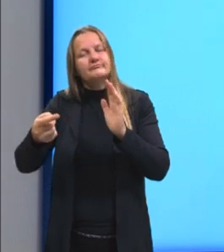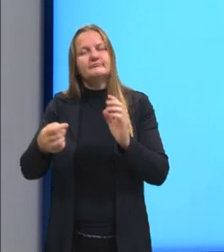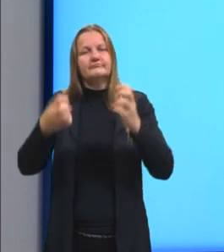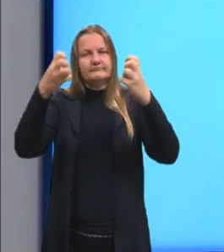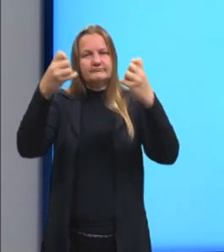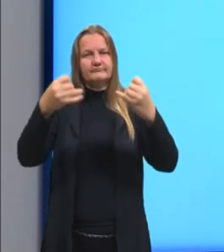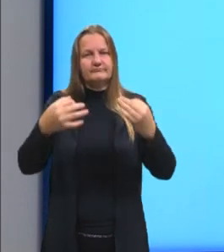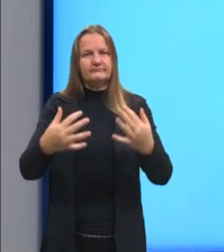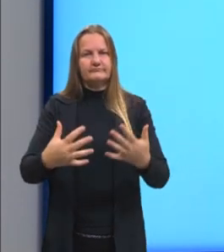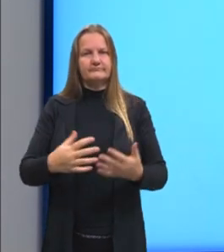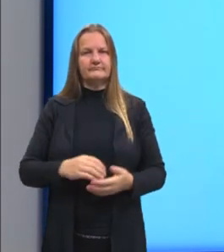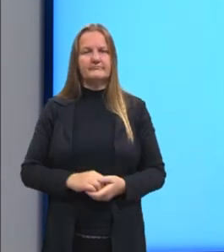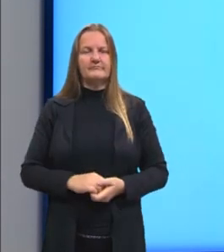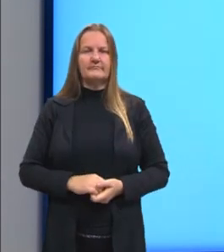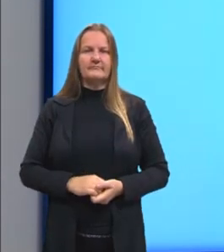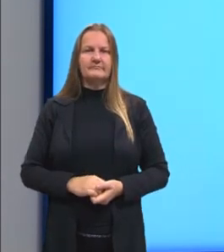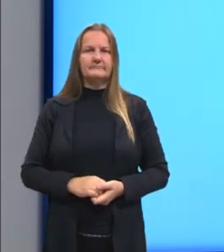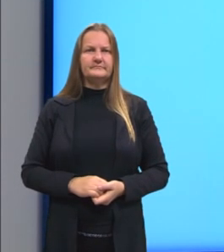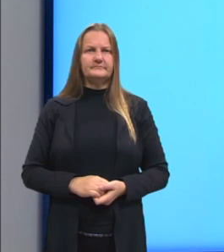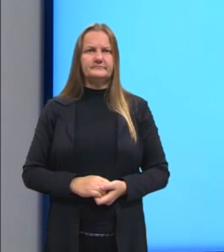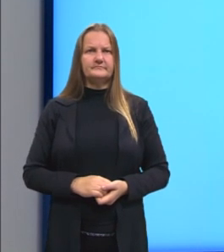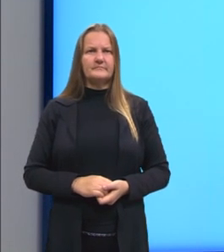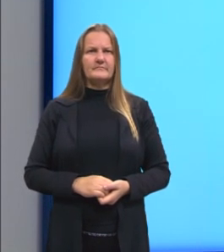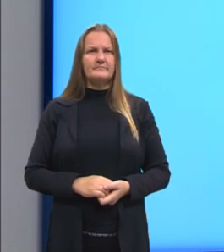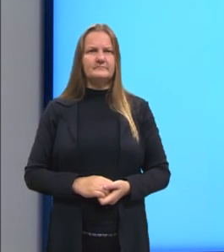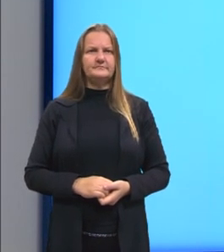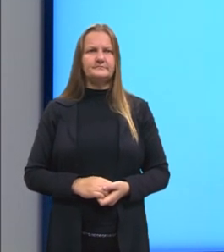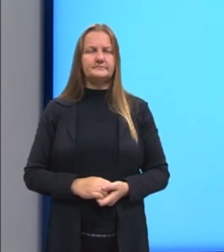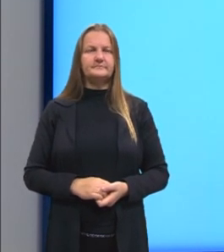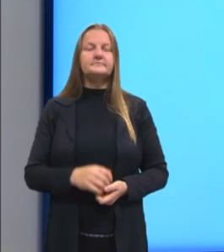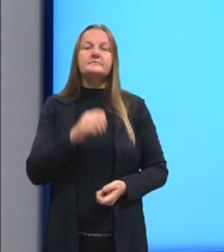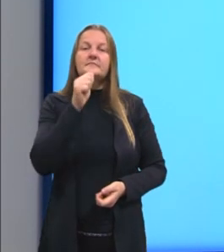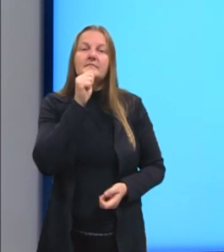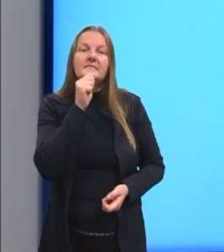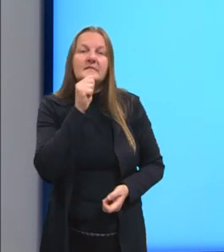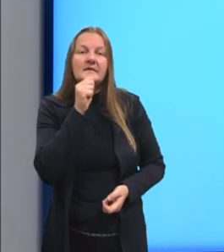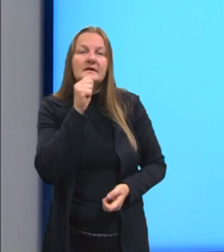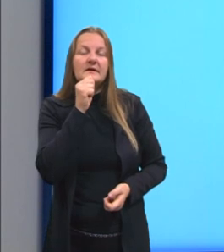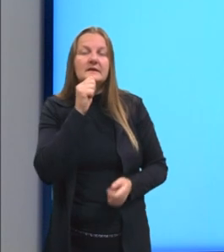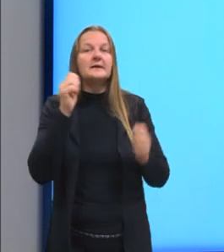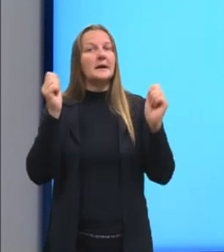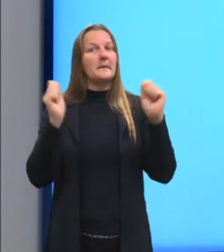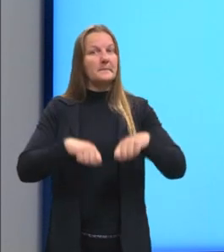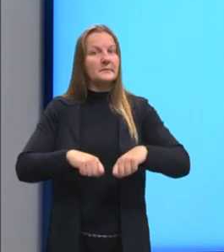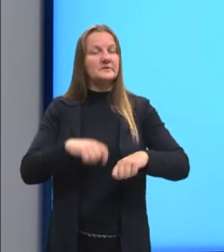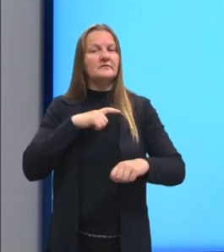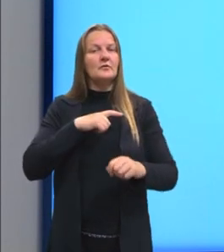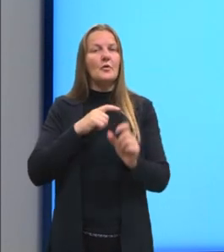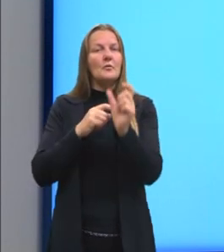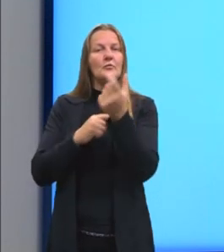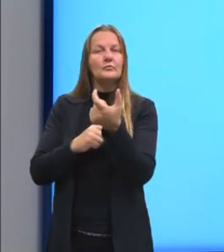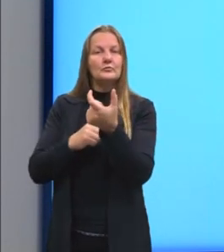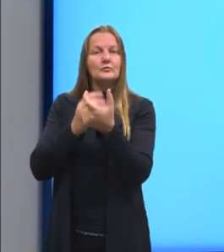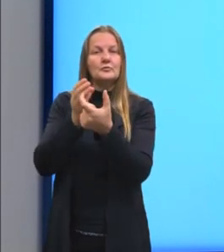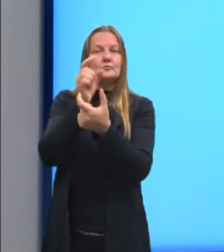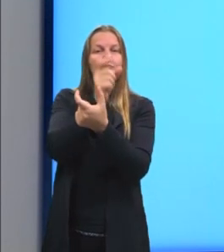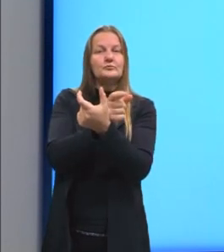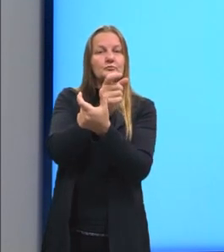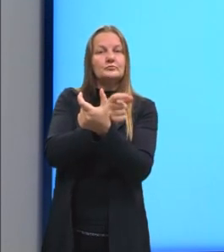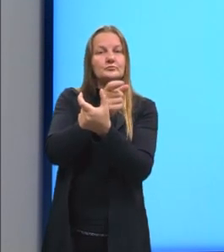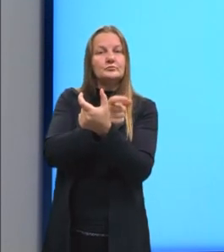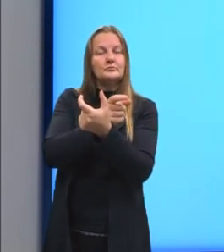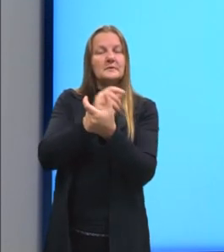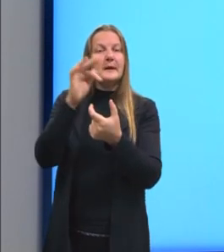decimais nós temos. E ainda, nós podemos utilizar os prefixos. E aqui